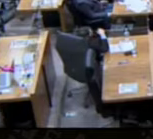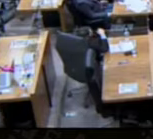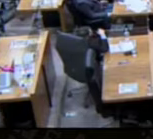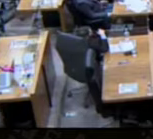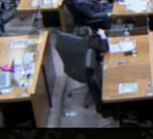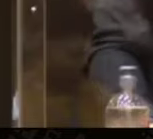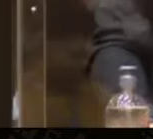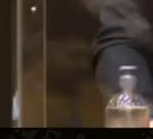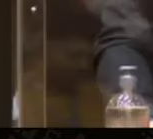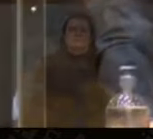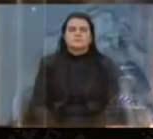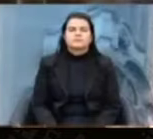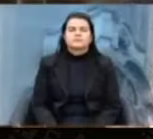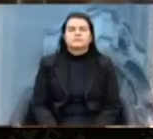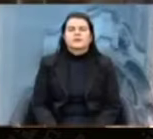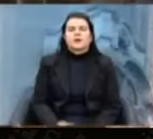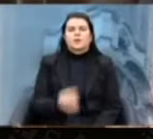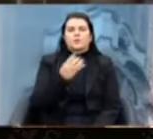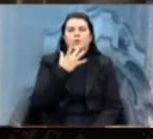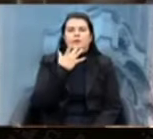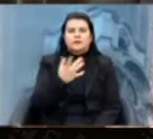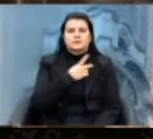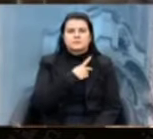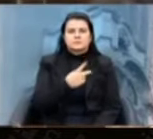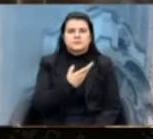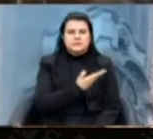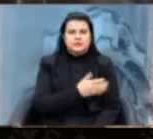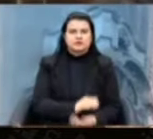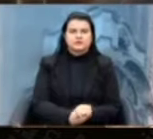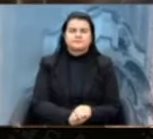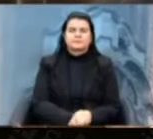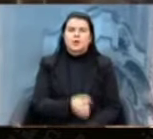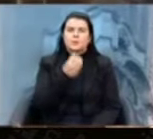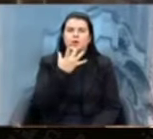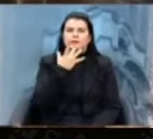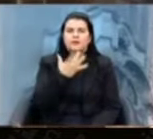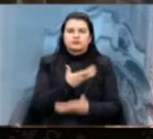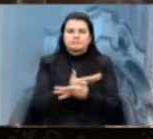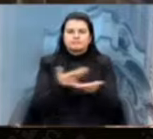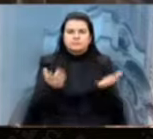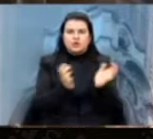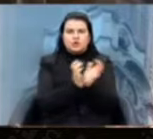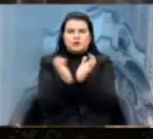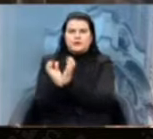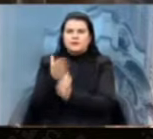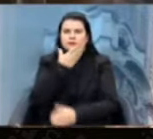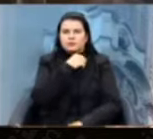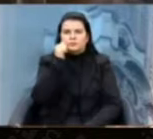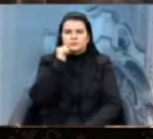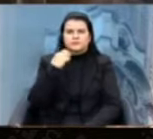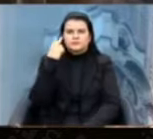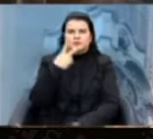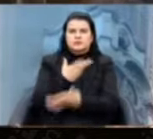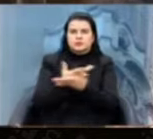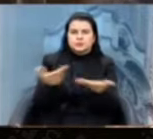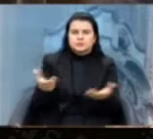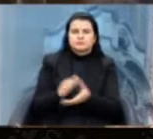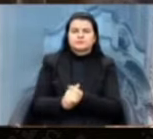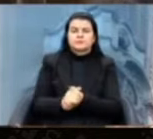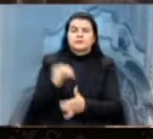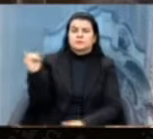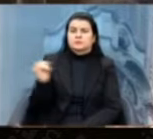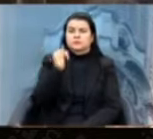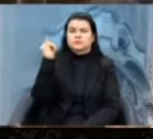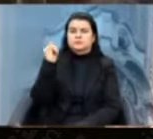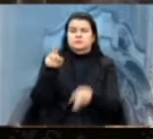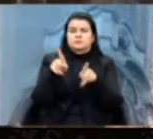Boa tarde, presidente, boa tarde, colegas vereadores e vereadoras. E é importante que a população de Porto